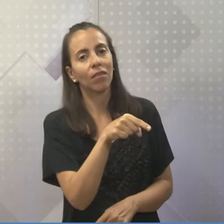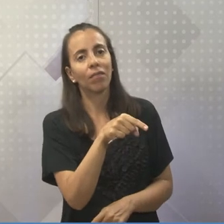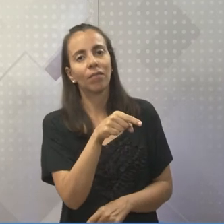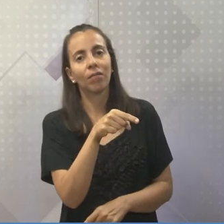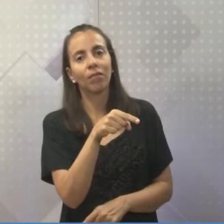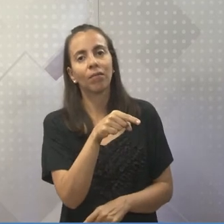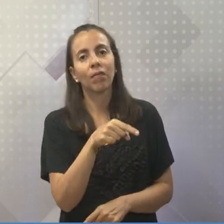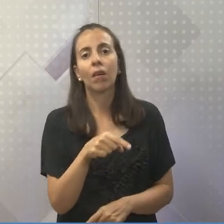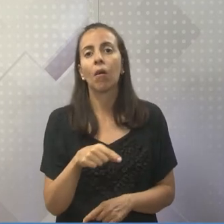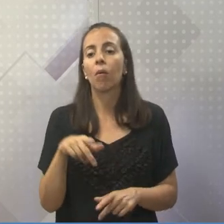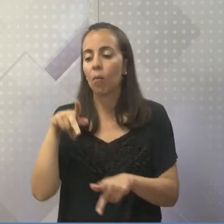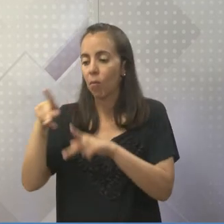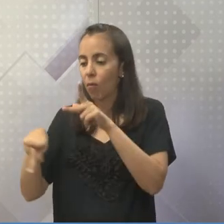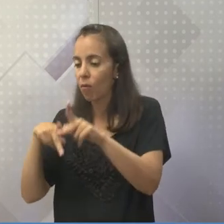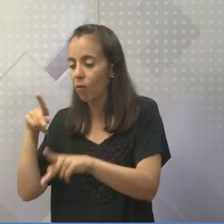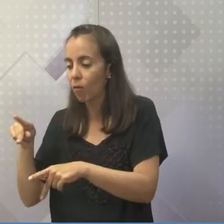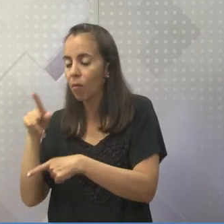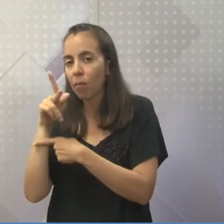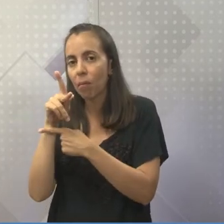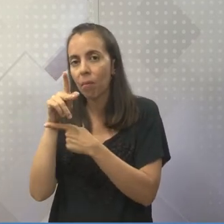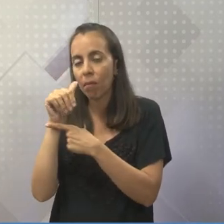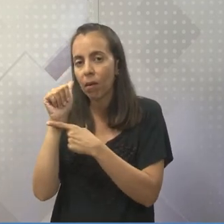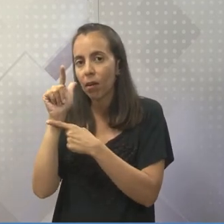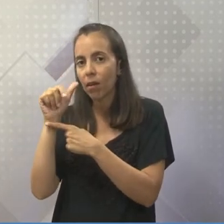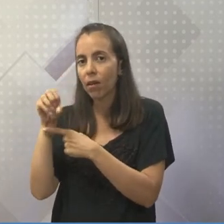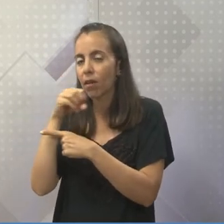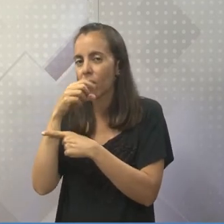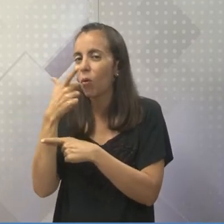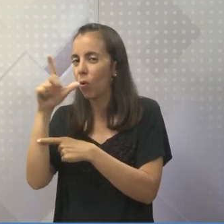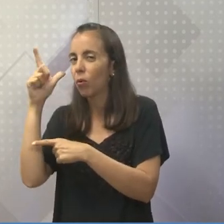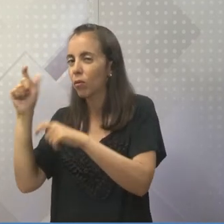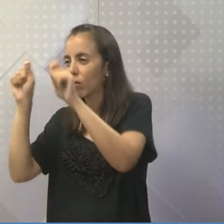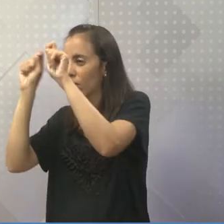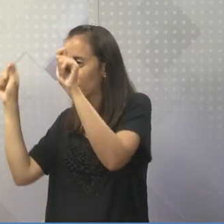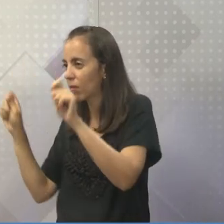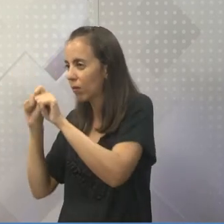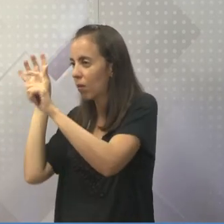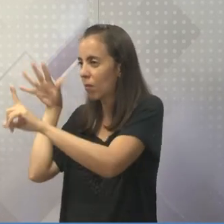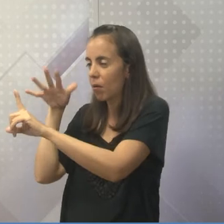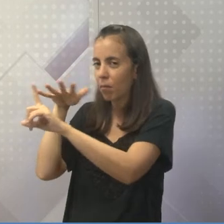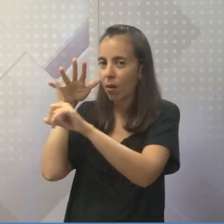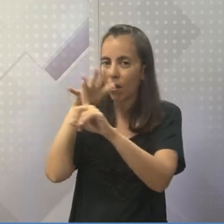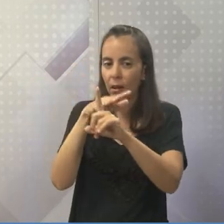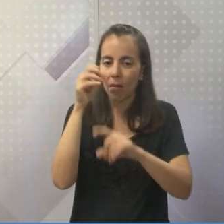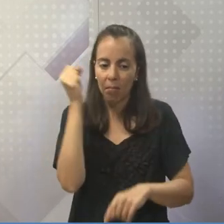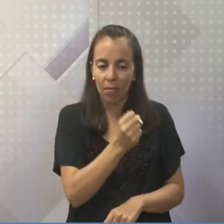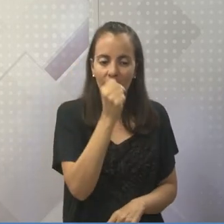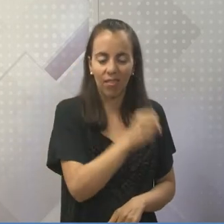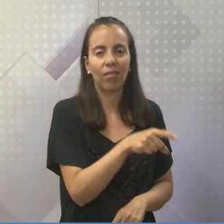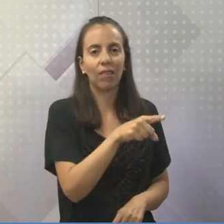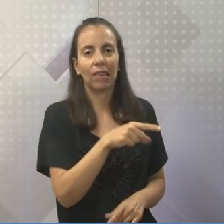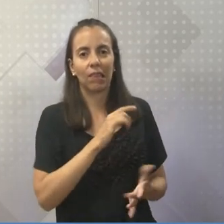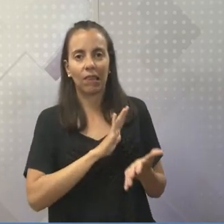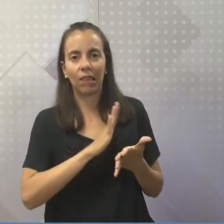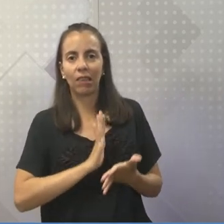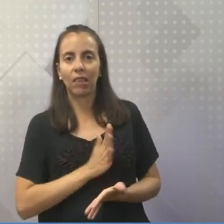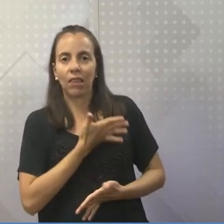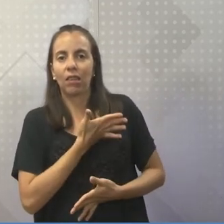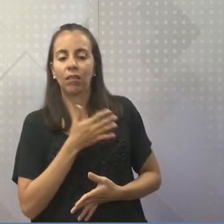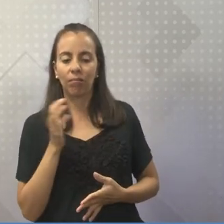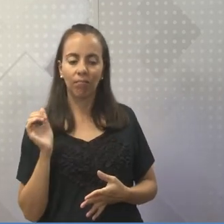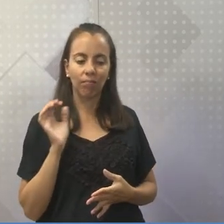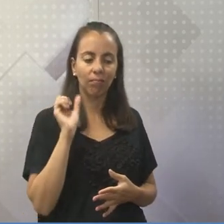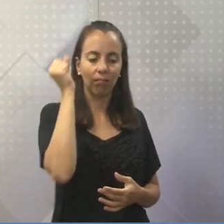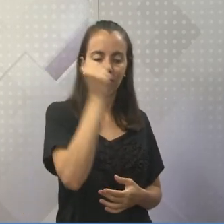Pelos pagões que não gostavam dessas coisas. Mas ficou na memória das pessoas o pinheiro. Olha aí a